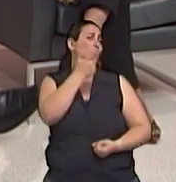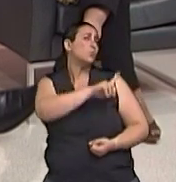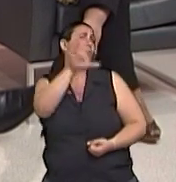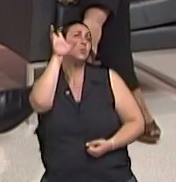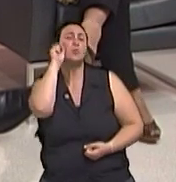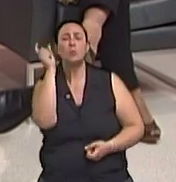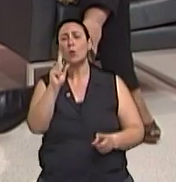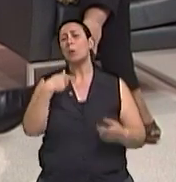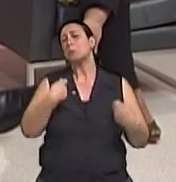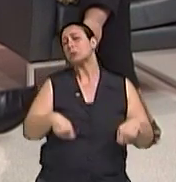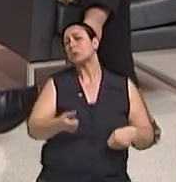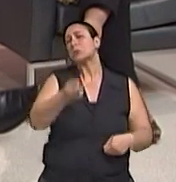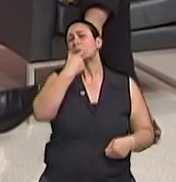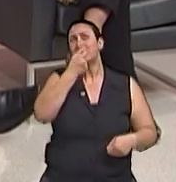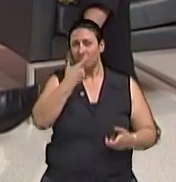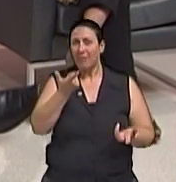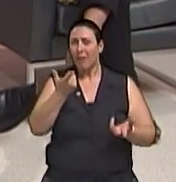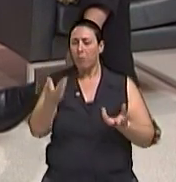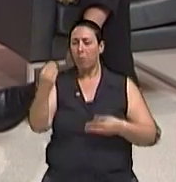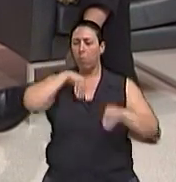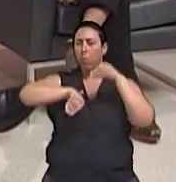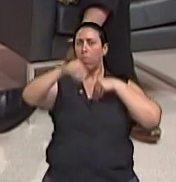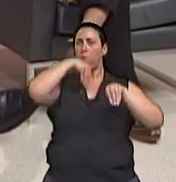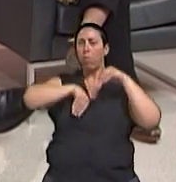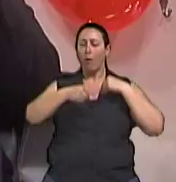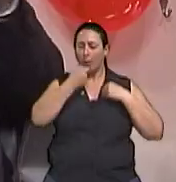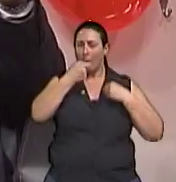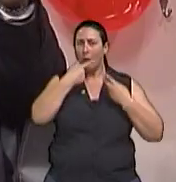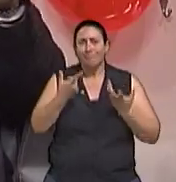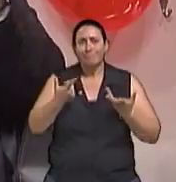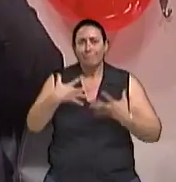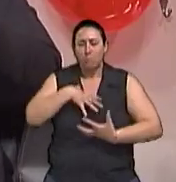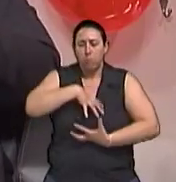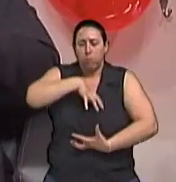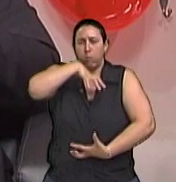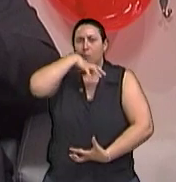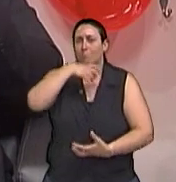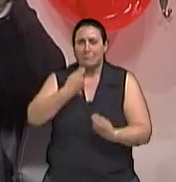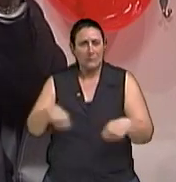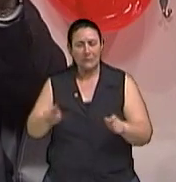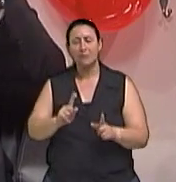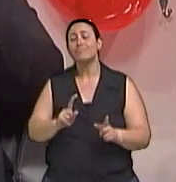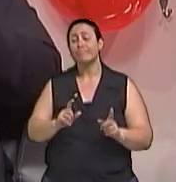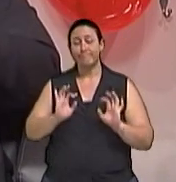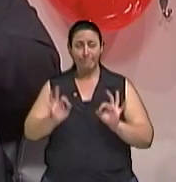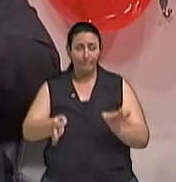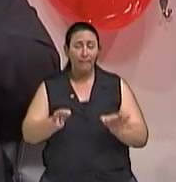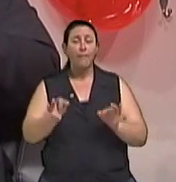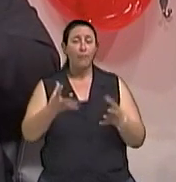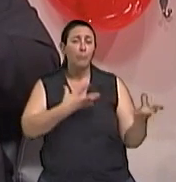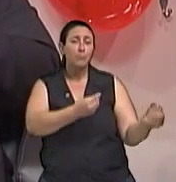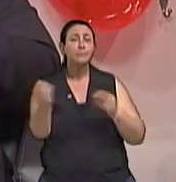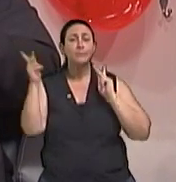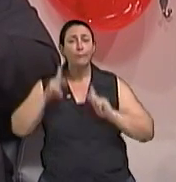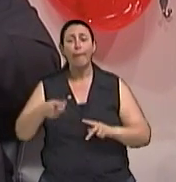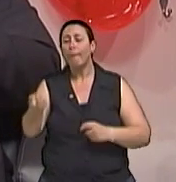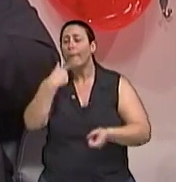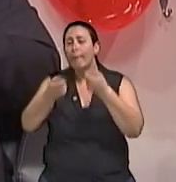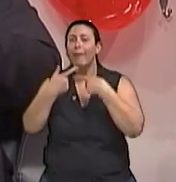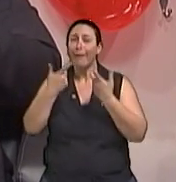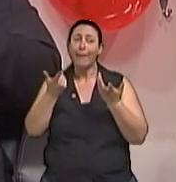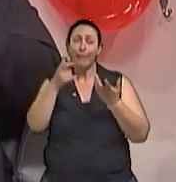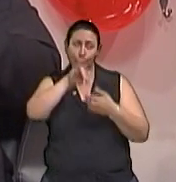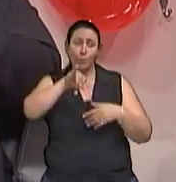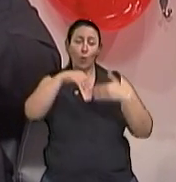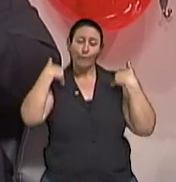gente termina bombardeando esse organismo, né, doutor? Com certeza. Então, além disso que eu mencionei, a prática de atividade física também é muito importante,